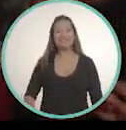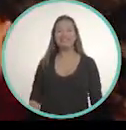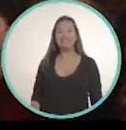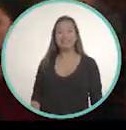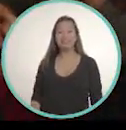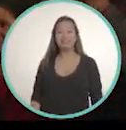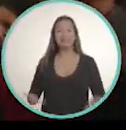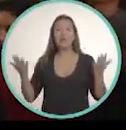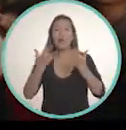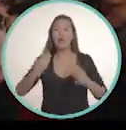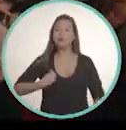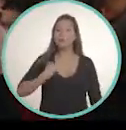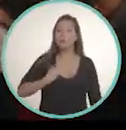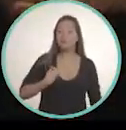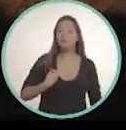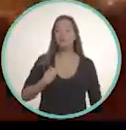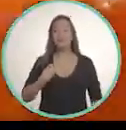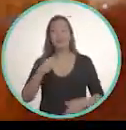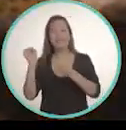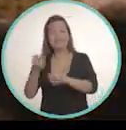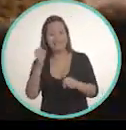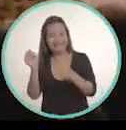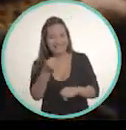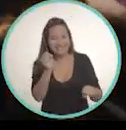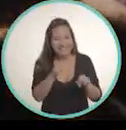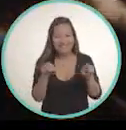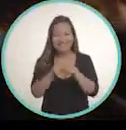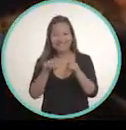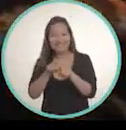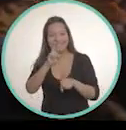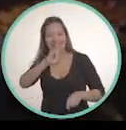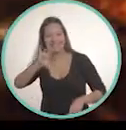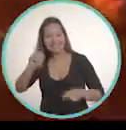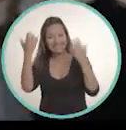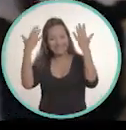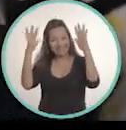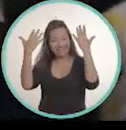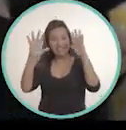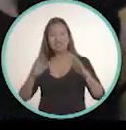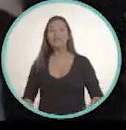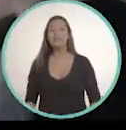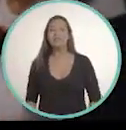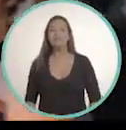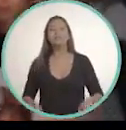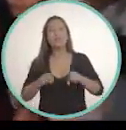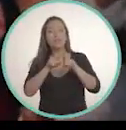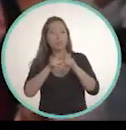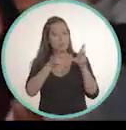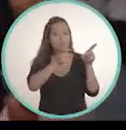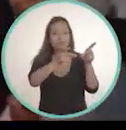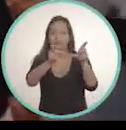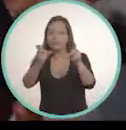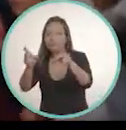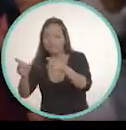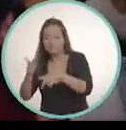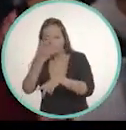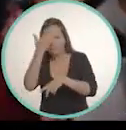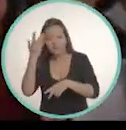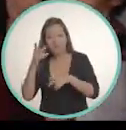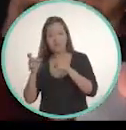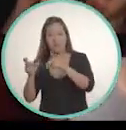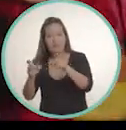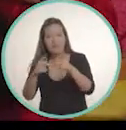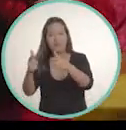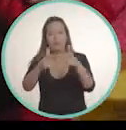A Colurb tá aqui. Os garis estão aqui. Palma dos garis do Rio de Janeiro. Quero saudar aqui os camelôs do Rio de Janeiro. Tem vários aqui.